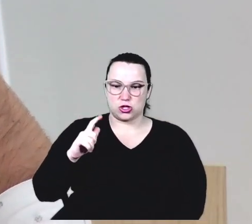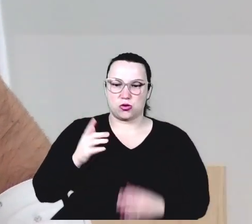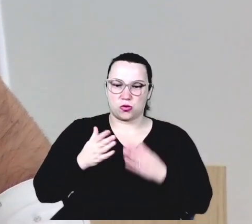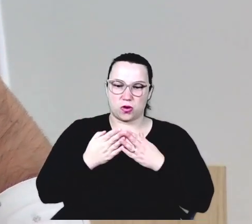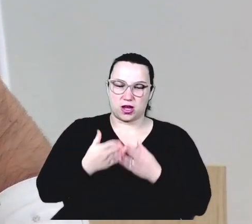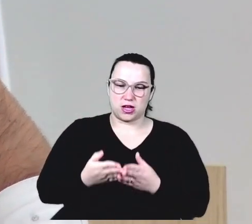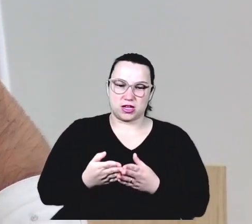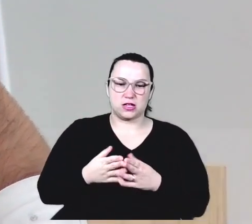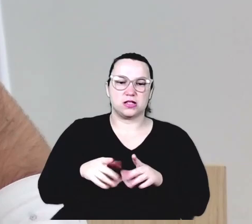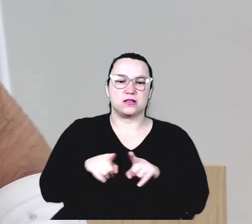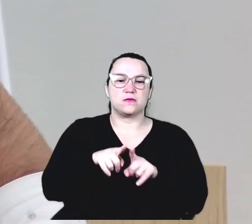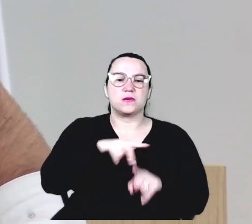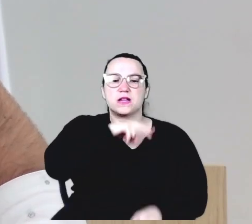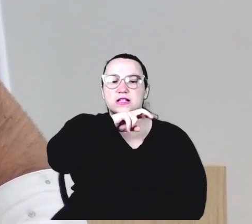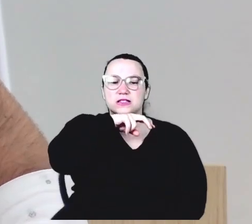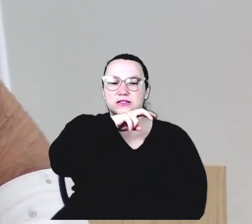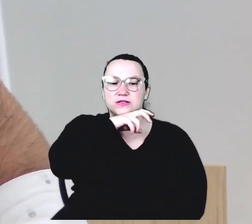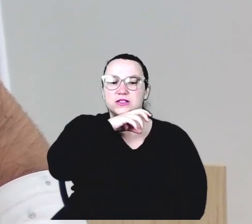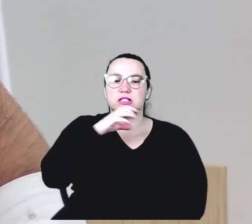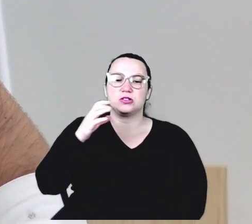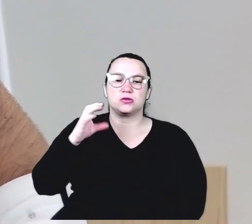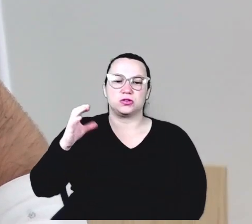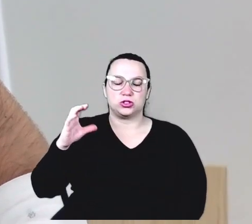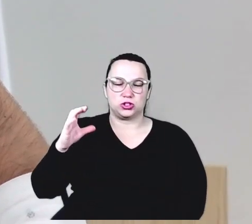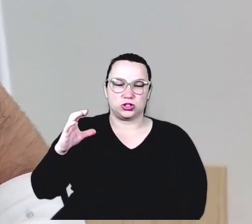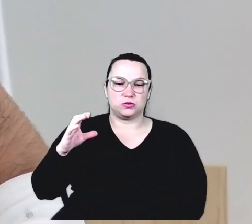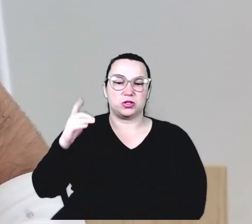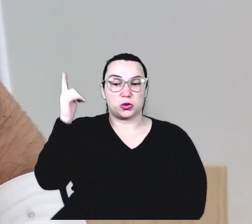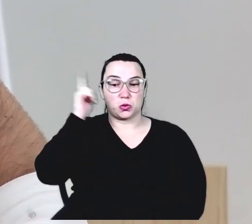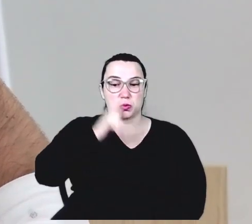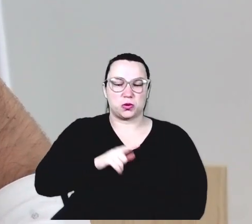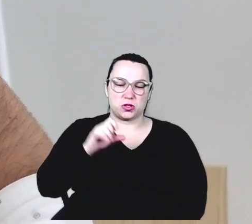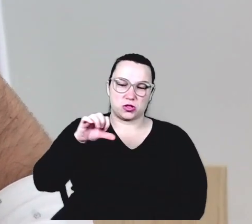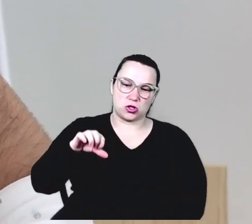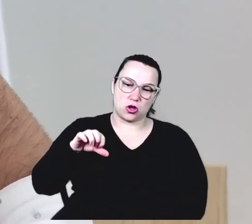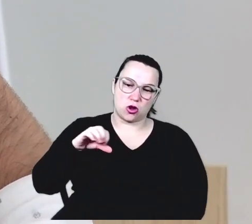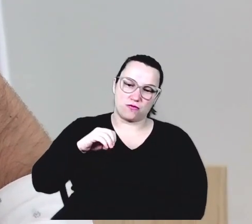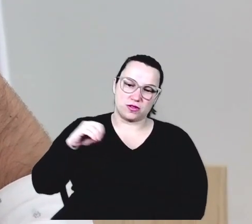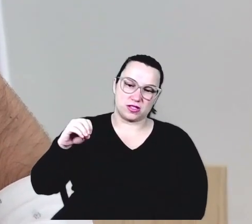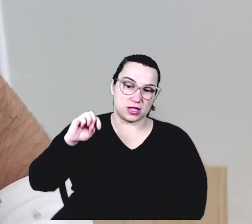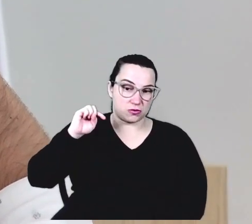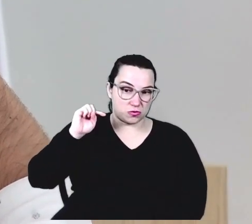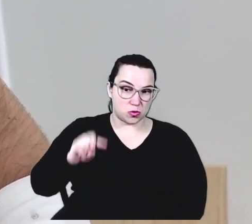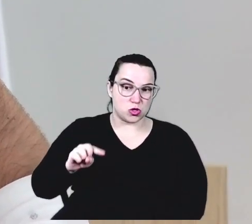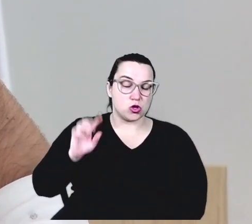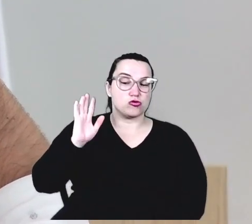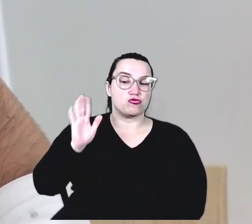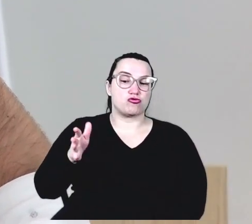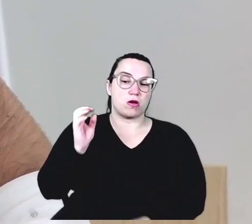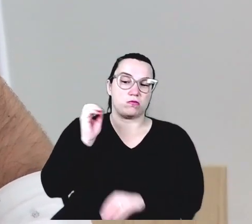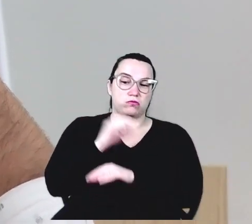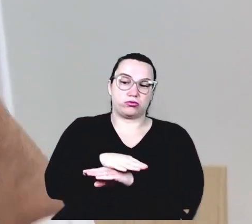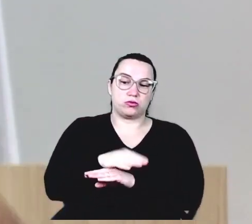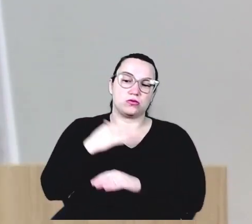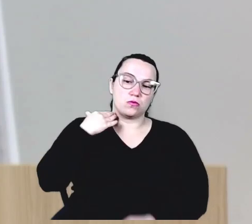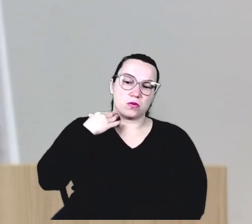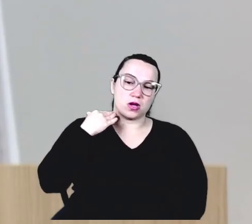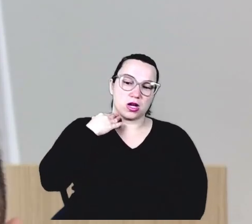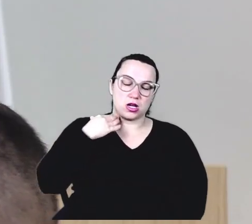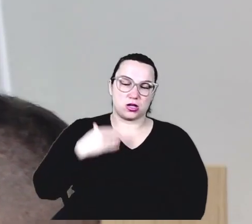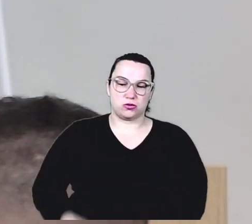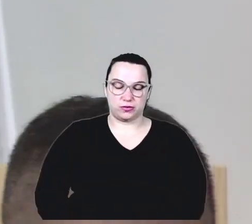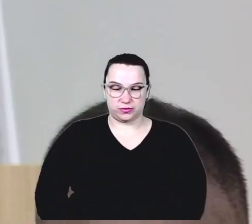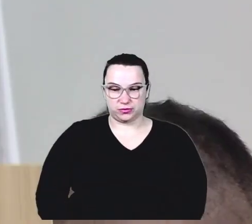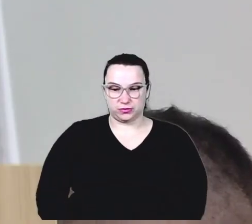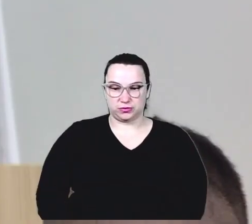Cascavel, em Curitiba, e ela deu certo. 900 mil já está na conta. Já está pronta a terceira sala